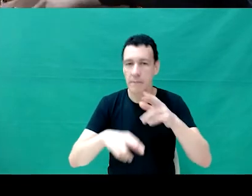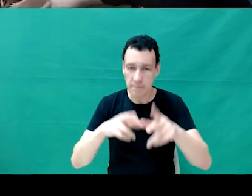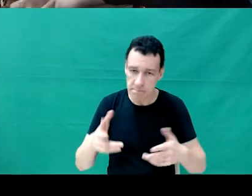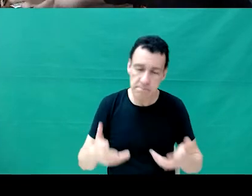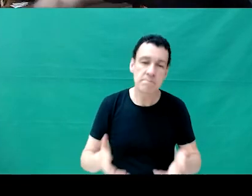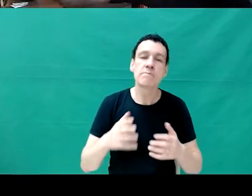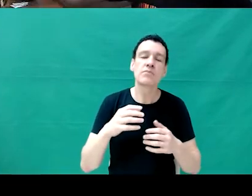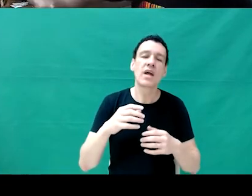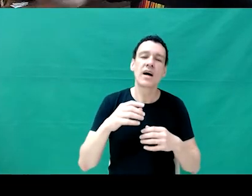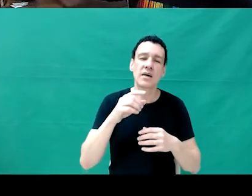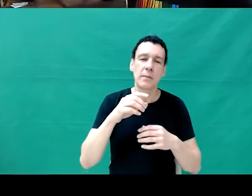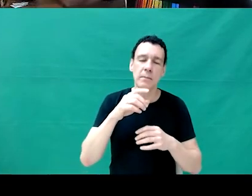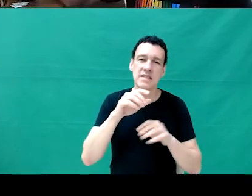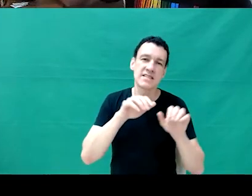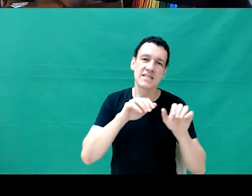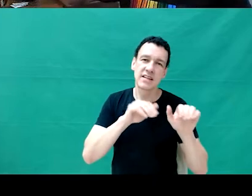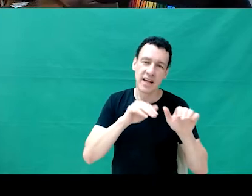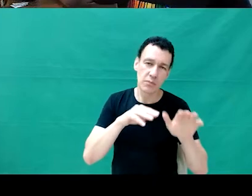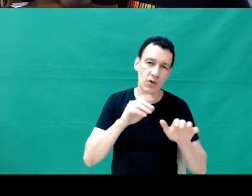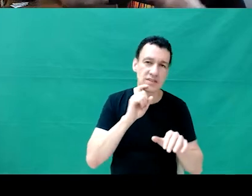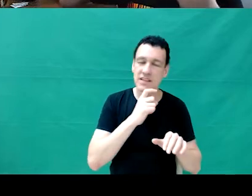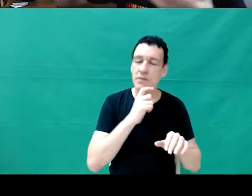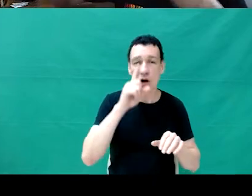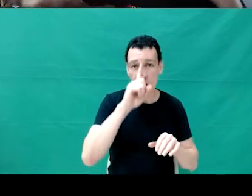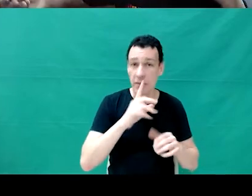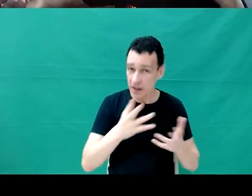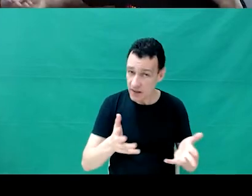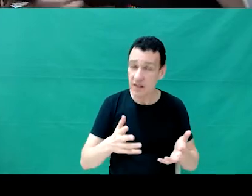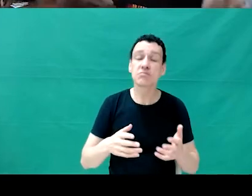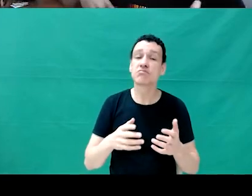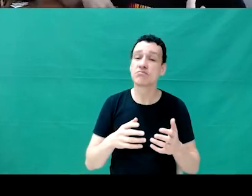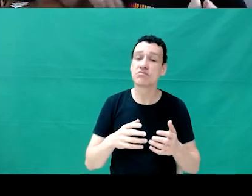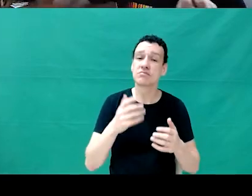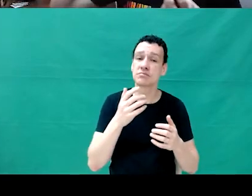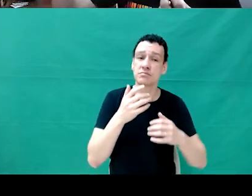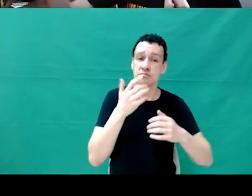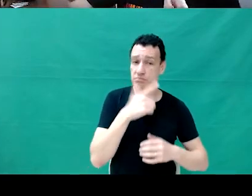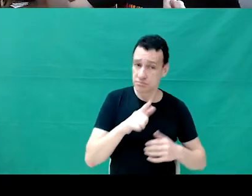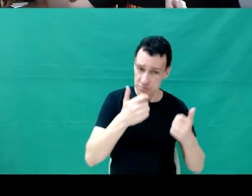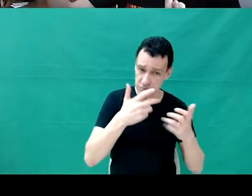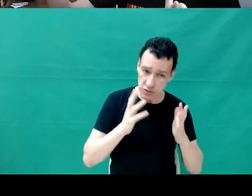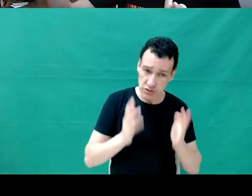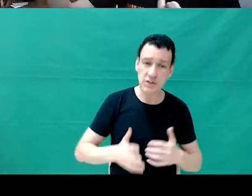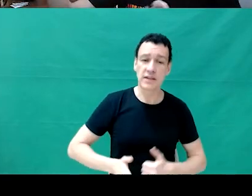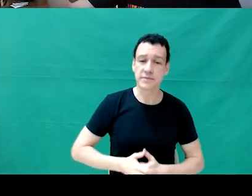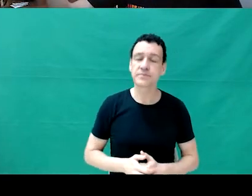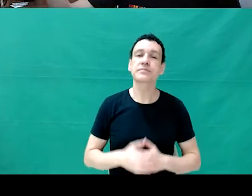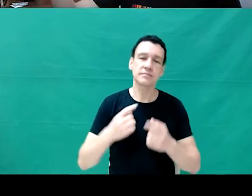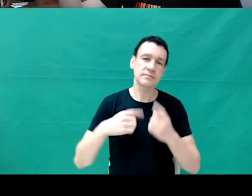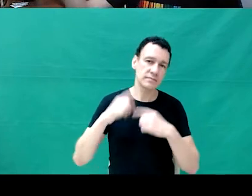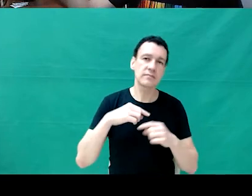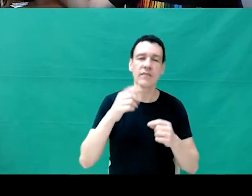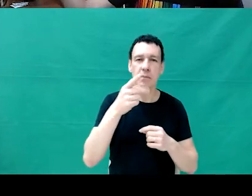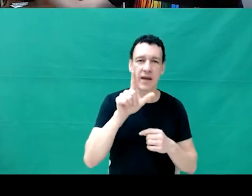Diversidade Racial, IPCDs, são coisas que a gente tenta sempre se posicionar e incentivar. Recentemente, teve a PL